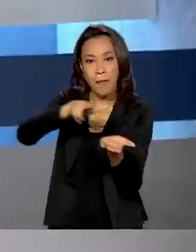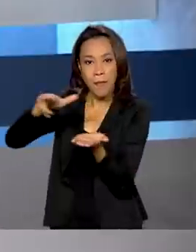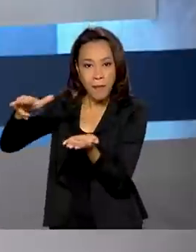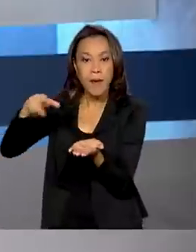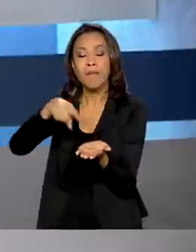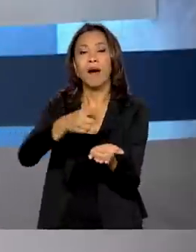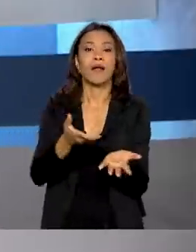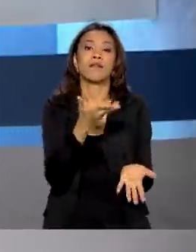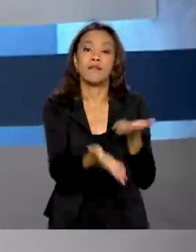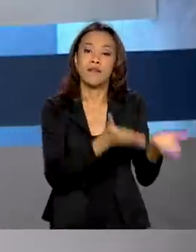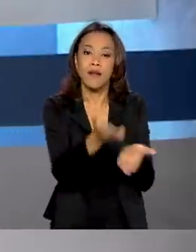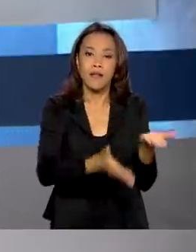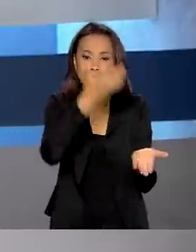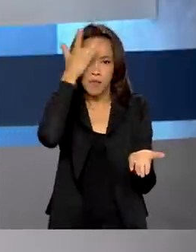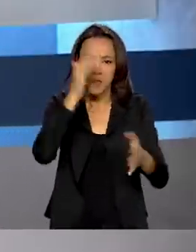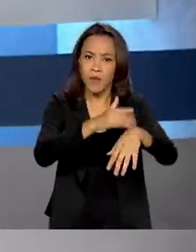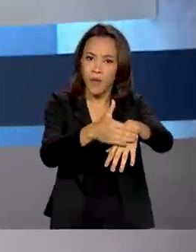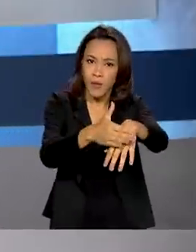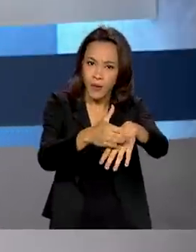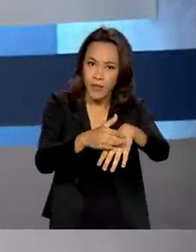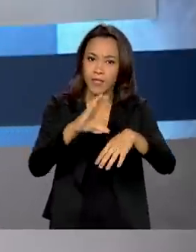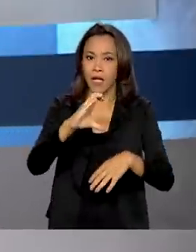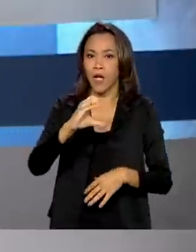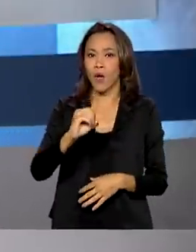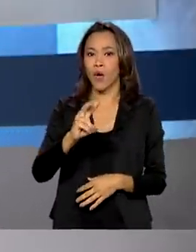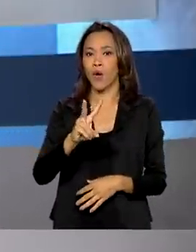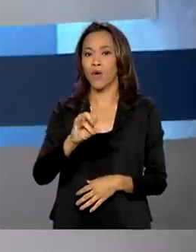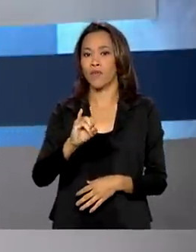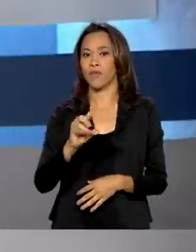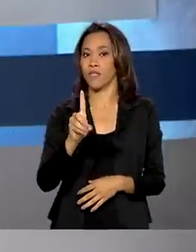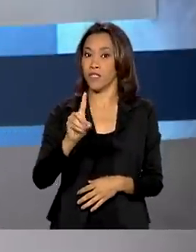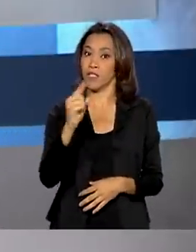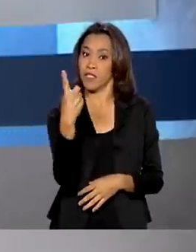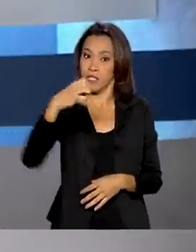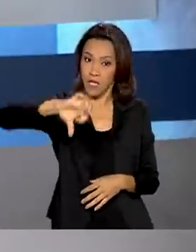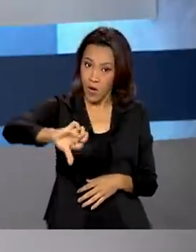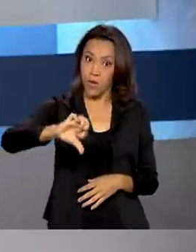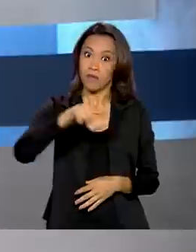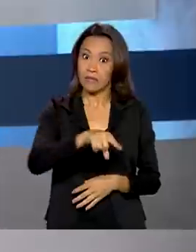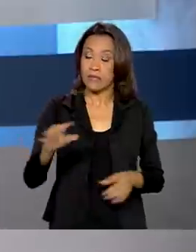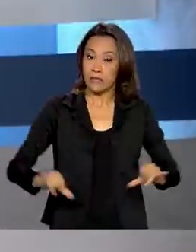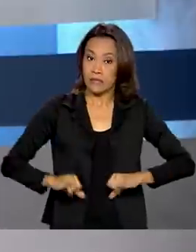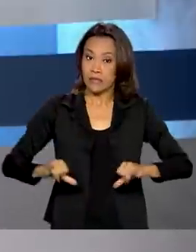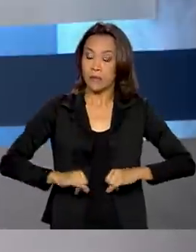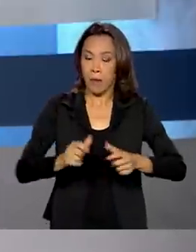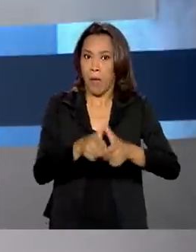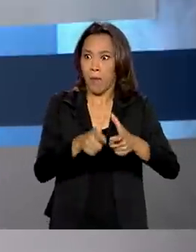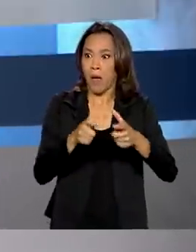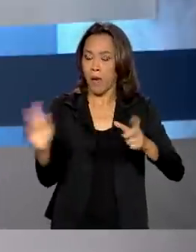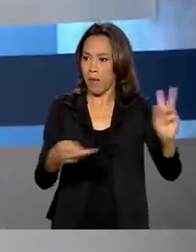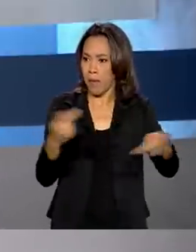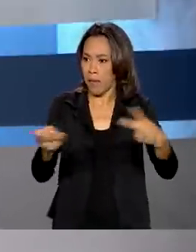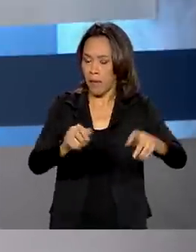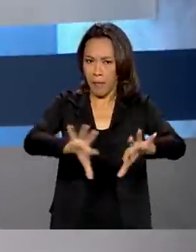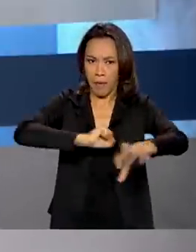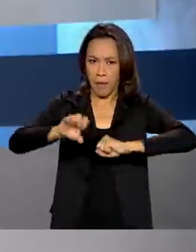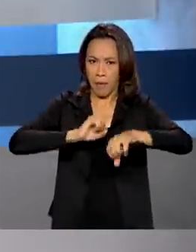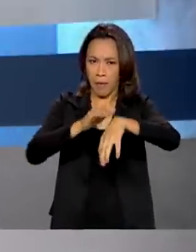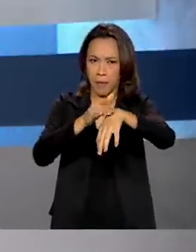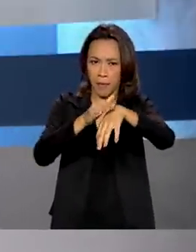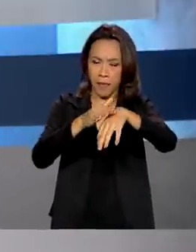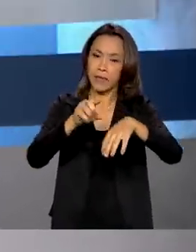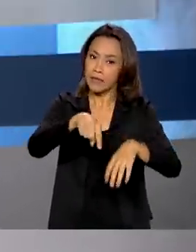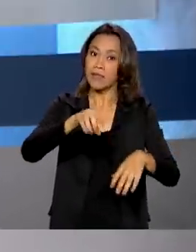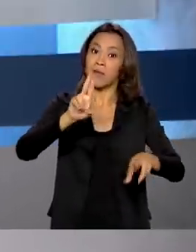O estado do Amazonas tem recebido atenção especial por ter sofrido um aumento no número de casos que, segundo a Fiocruz, pode estar